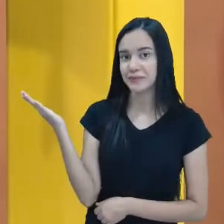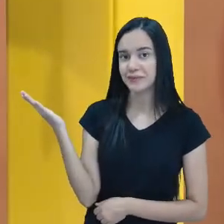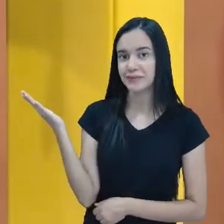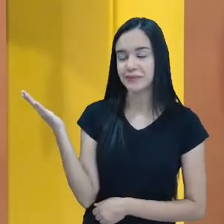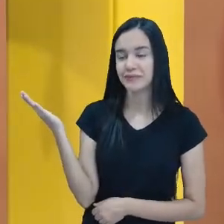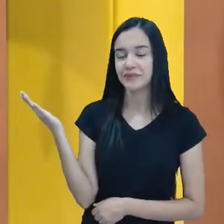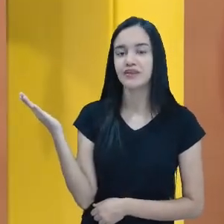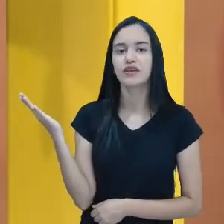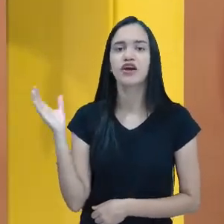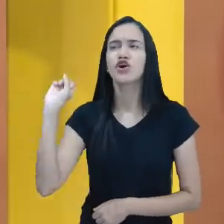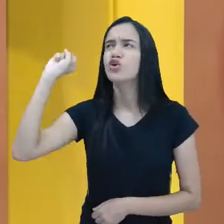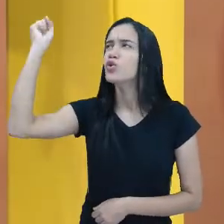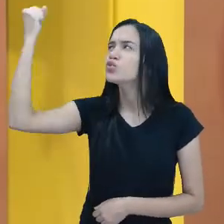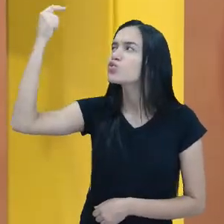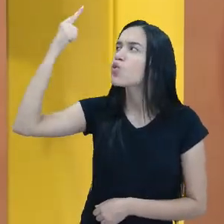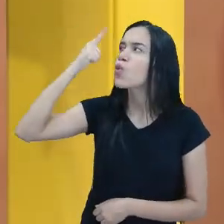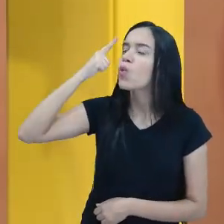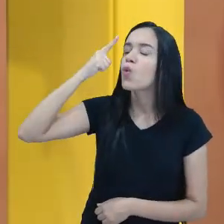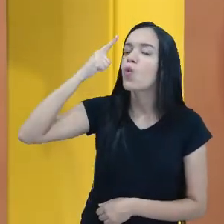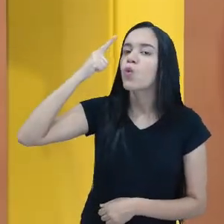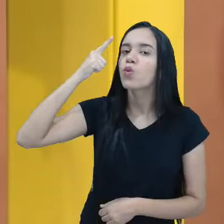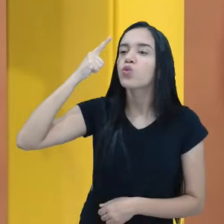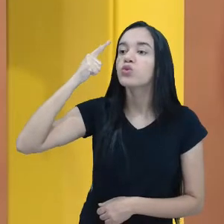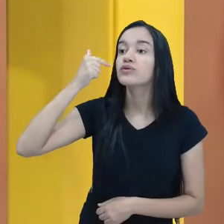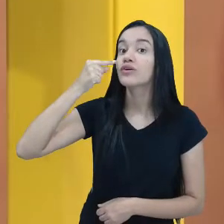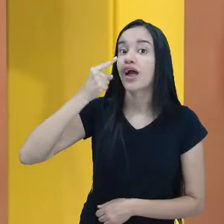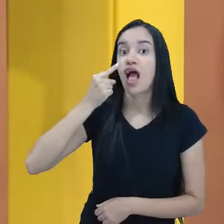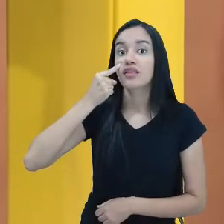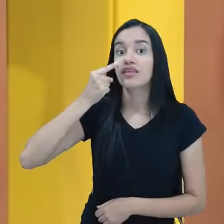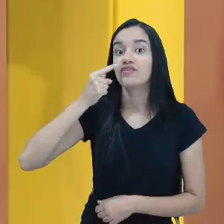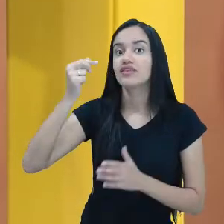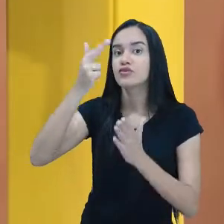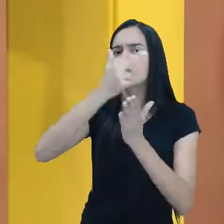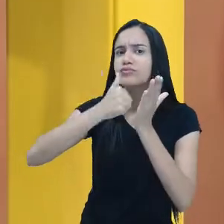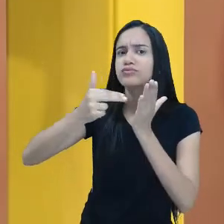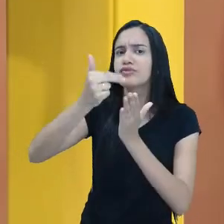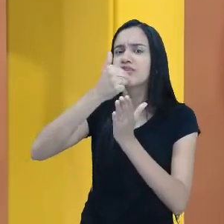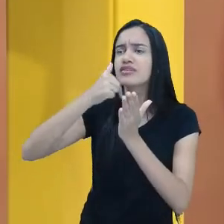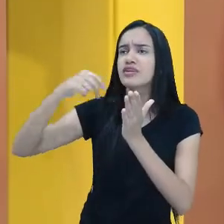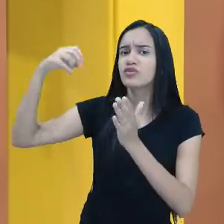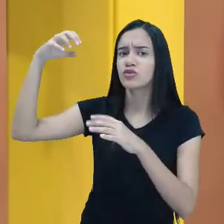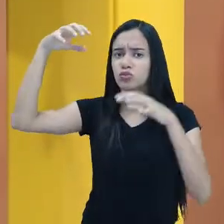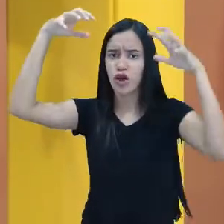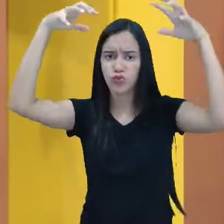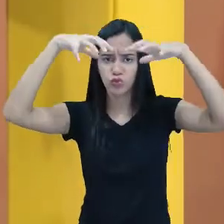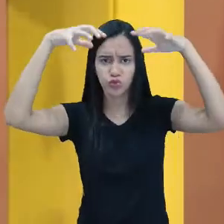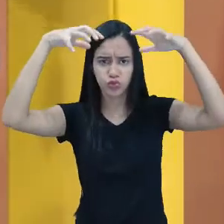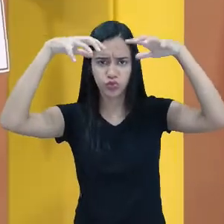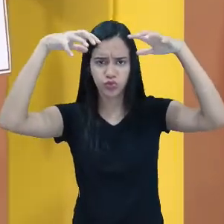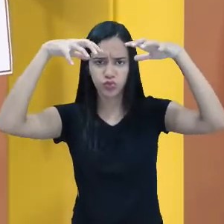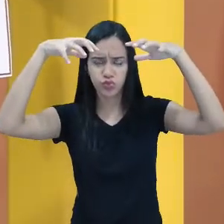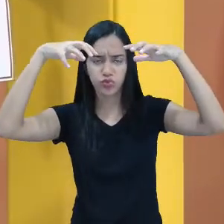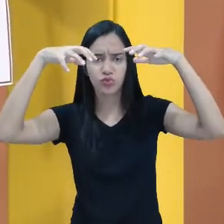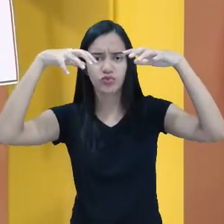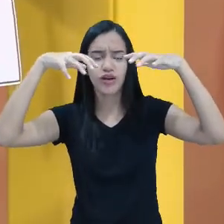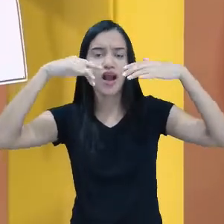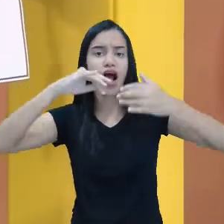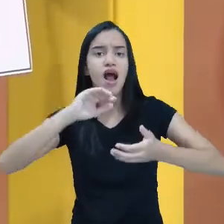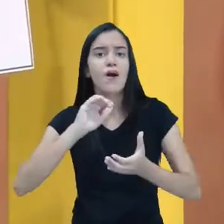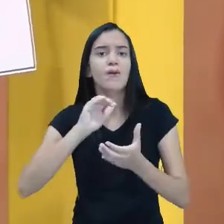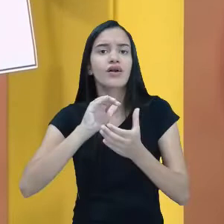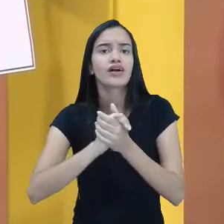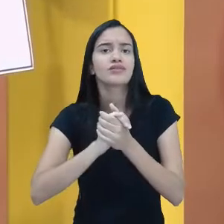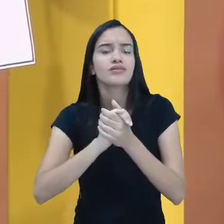Sol e chuva. Tá vendo o desenho da chuva aí? Casamento de viúva,